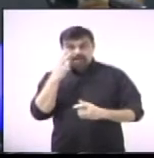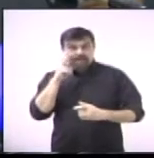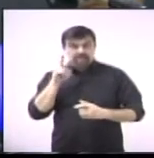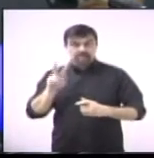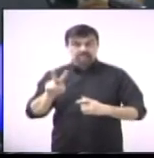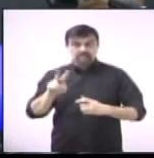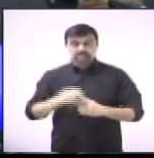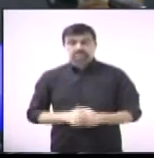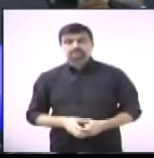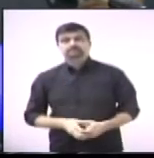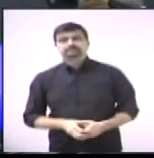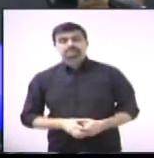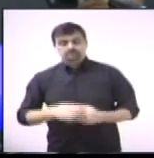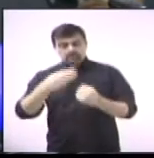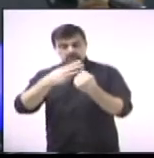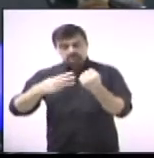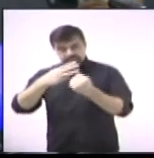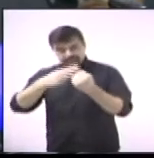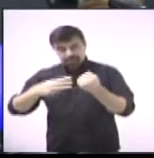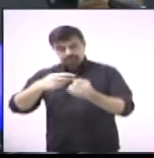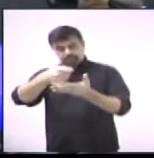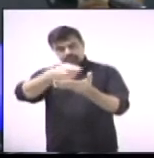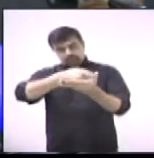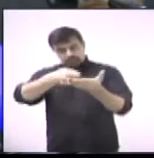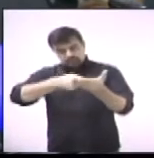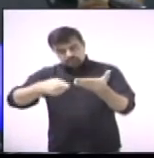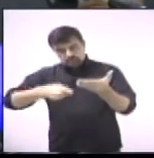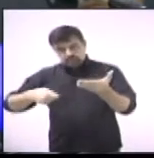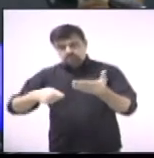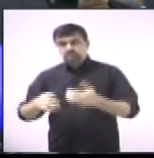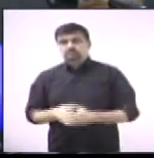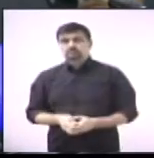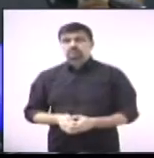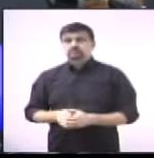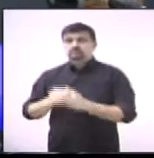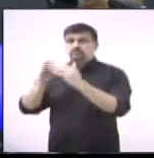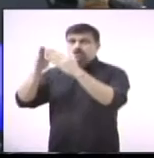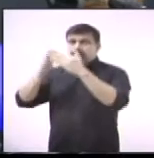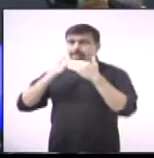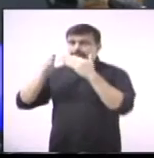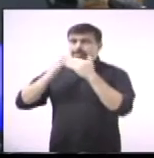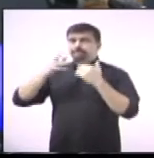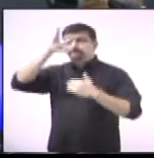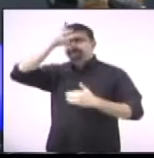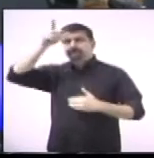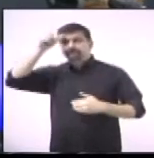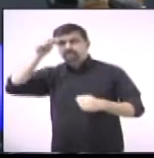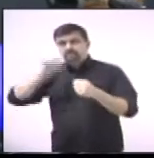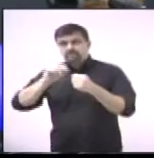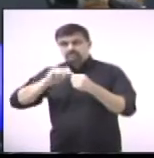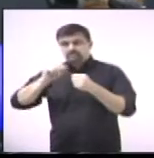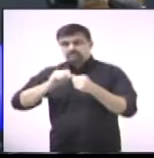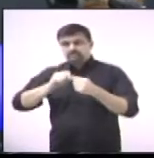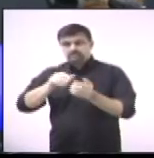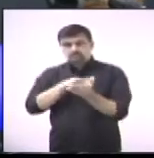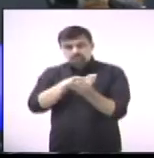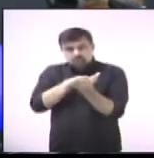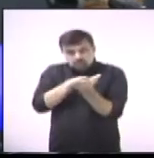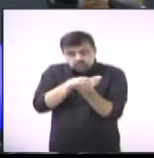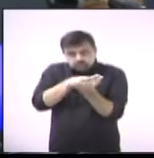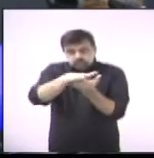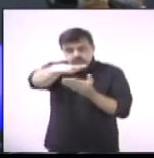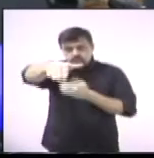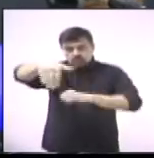345 do vereador Marquinhos da Bola indica ao executivo operação tapa-buraco